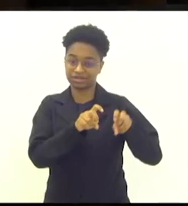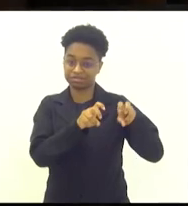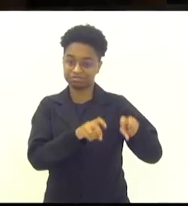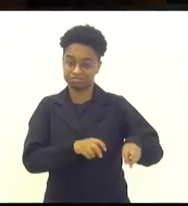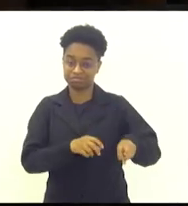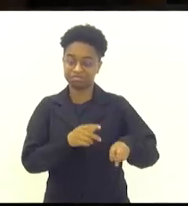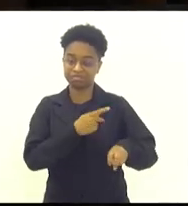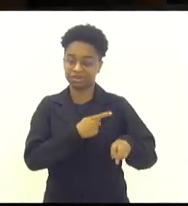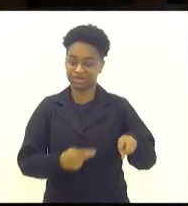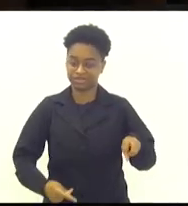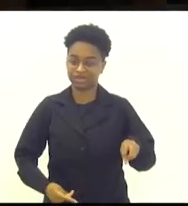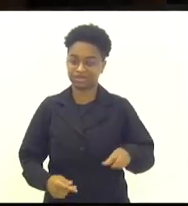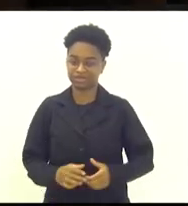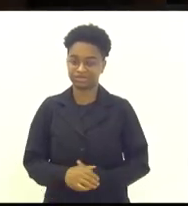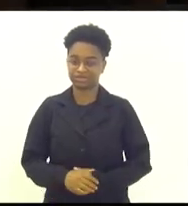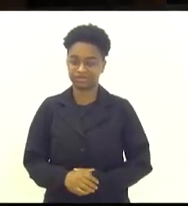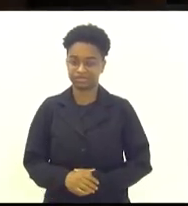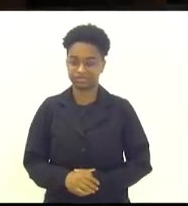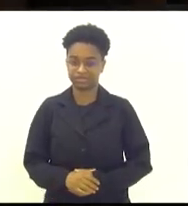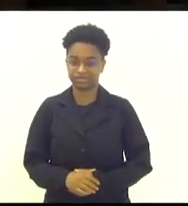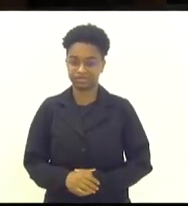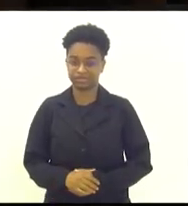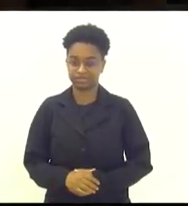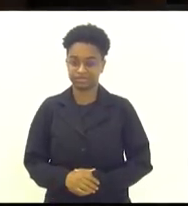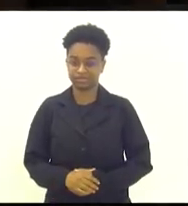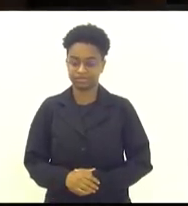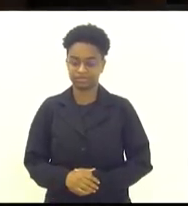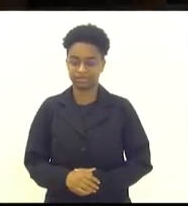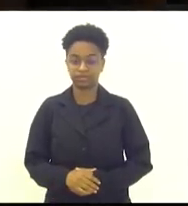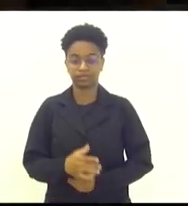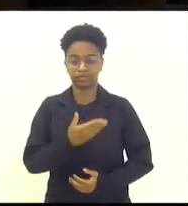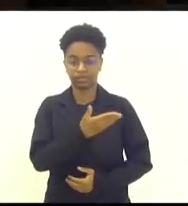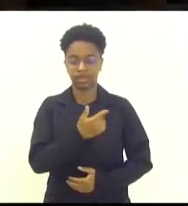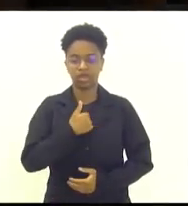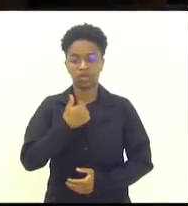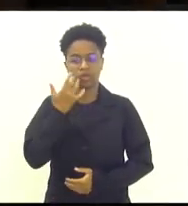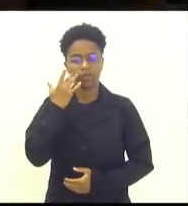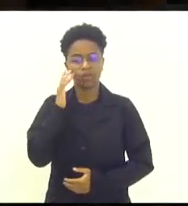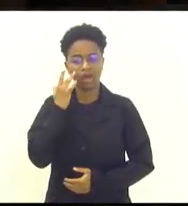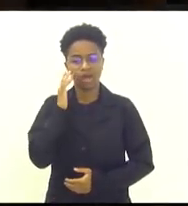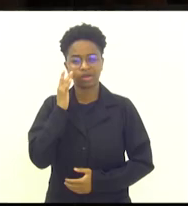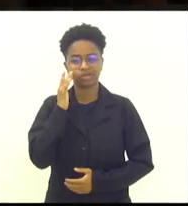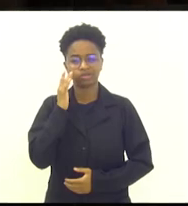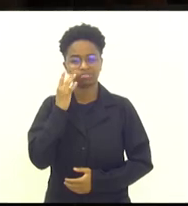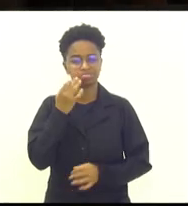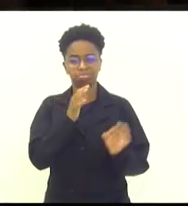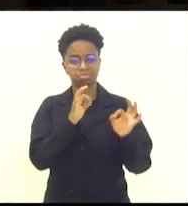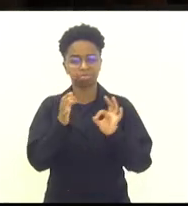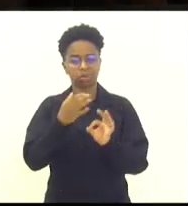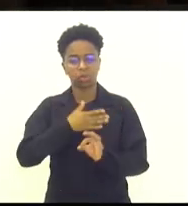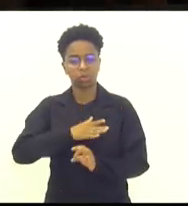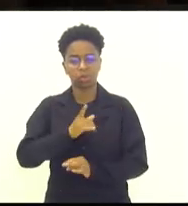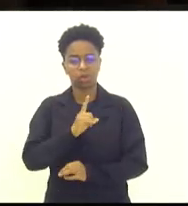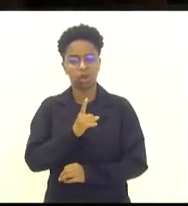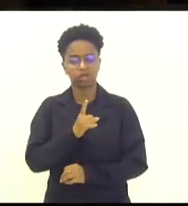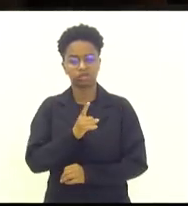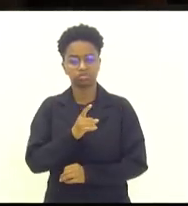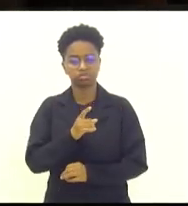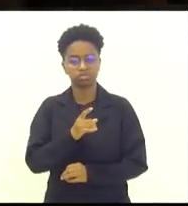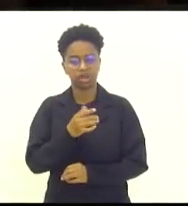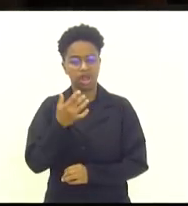presidindo essa casa. É uma pessoa que eu acho que dificilmente nessa casa tem alguém que não goste de vossa excelência.